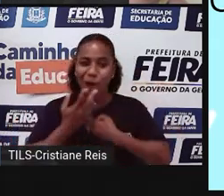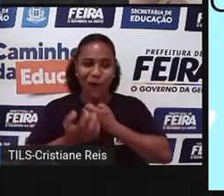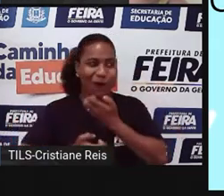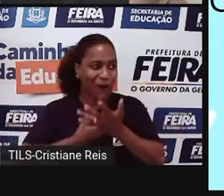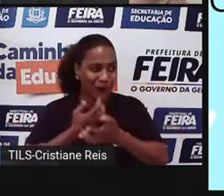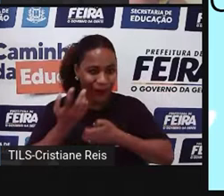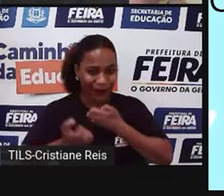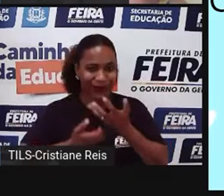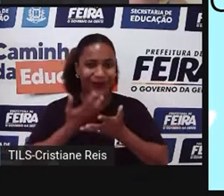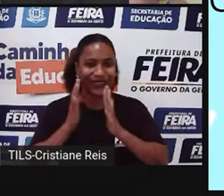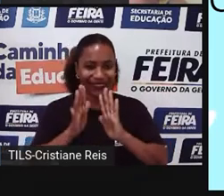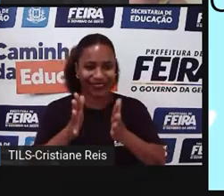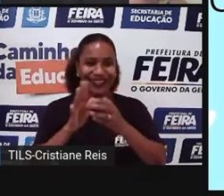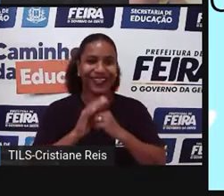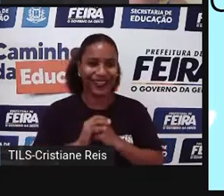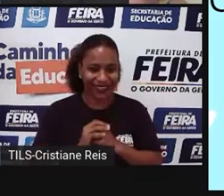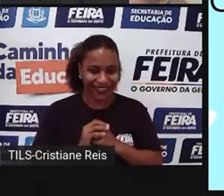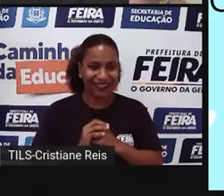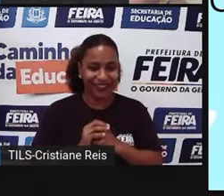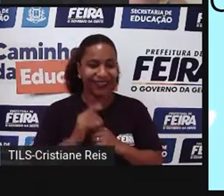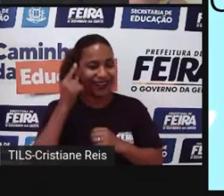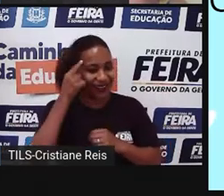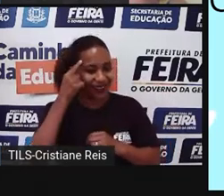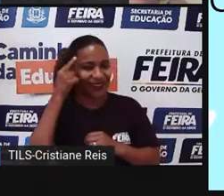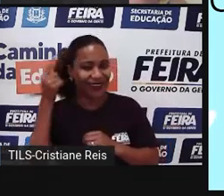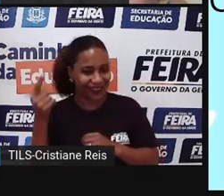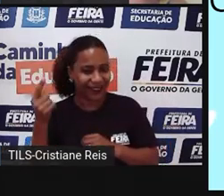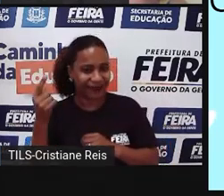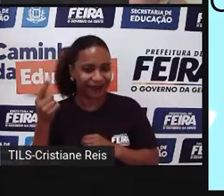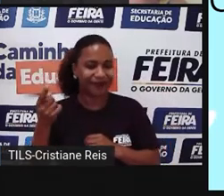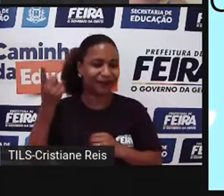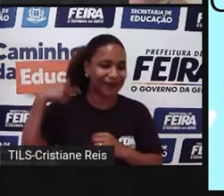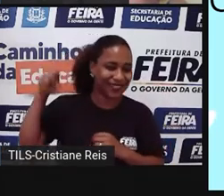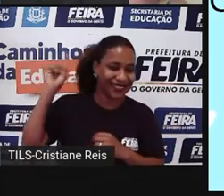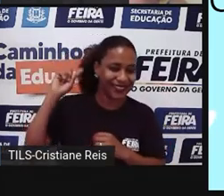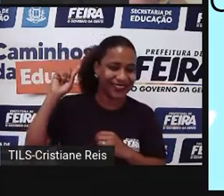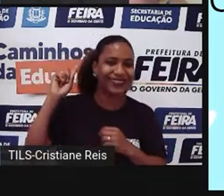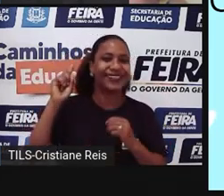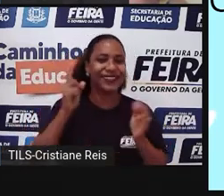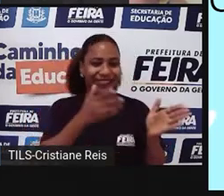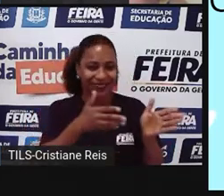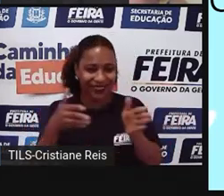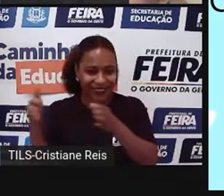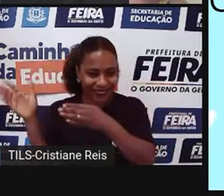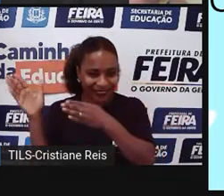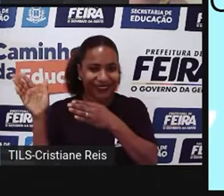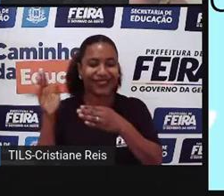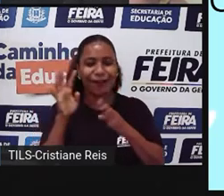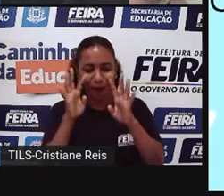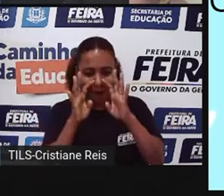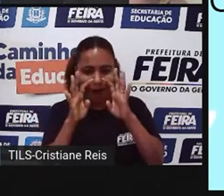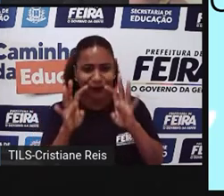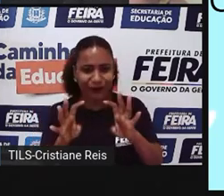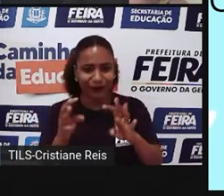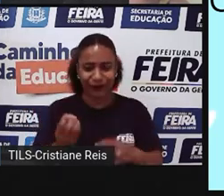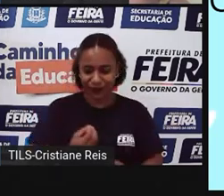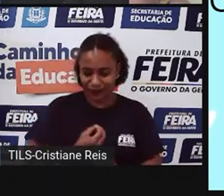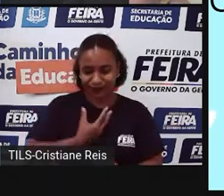viram nessa aula, né? Se vocês assistiram essa aula, que é uma linguagem, né? É uma forma de